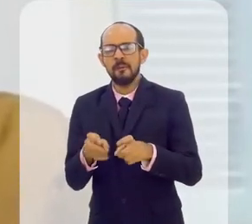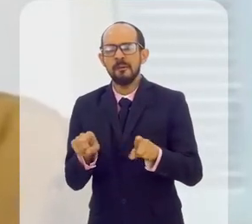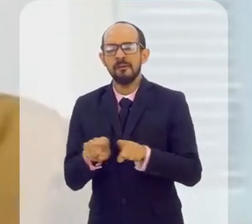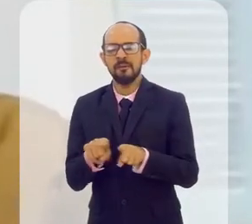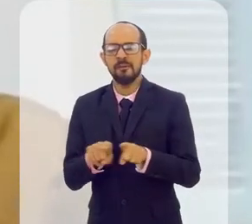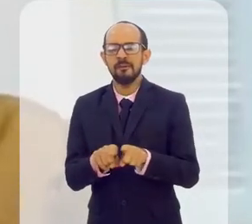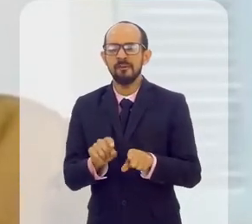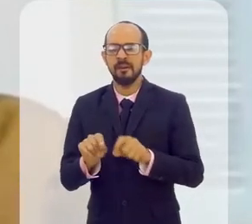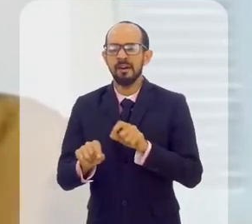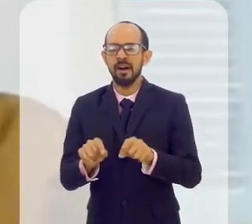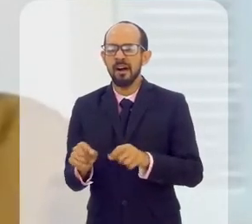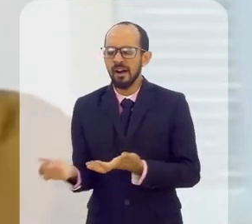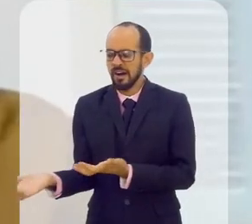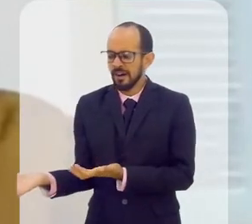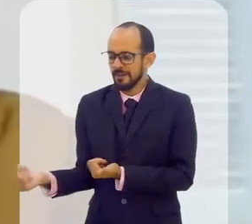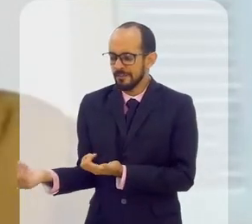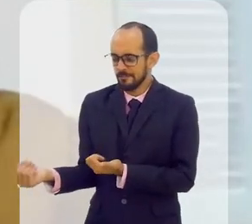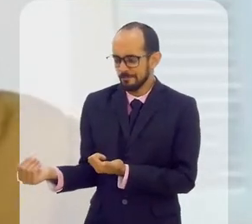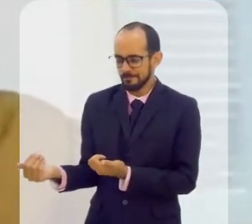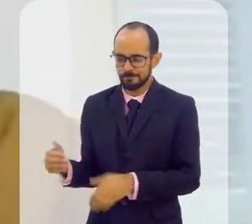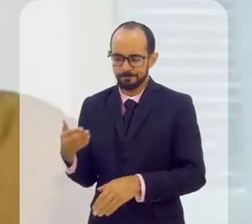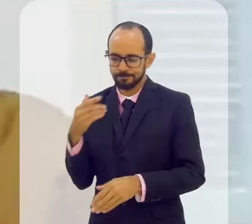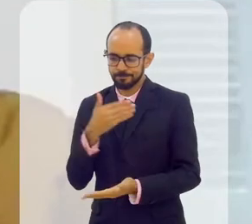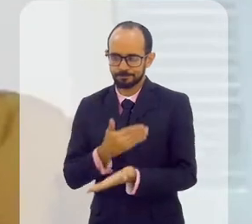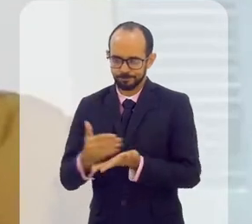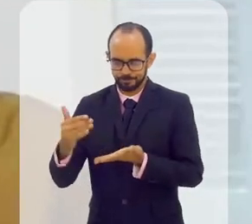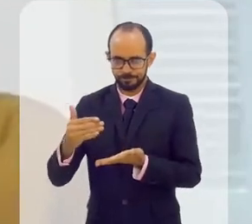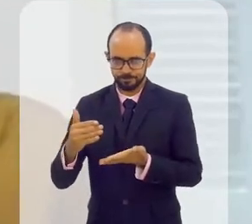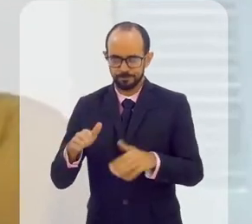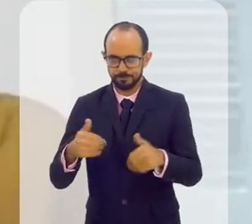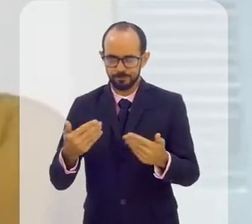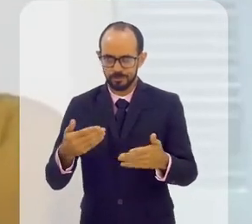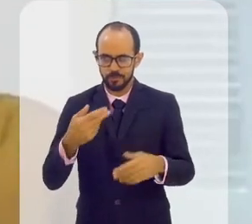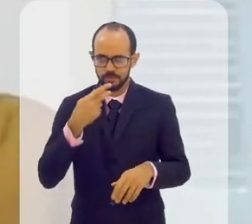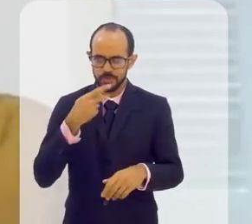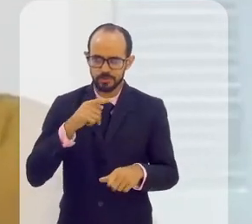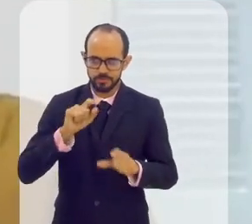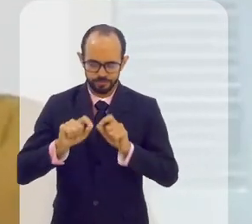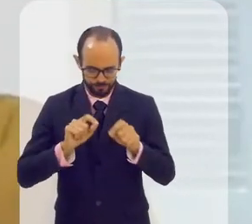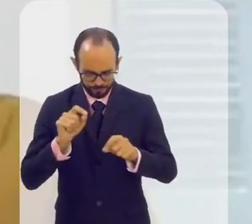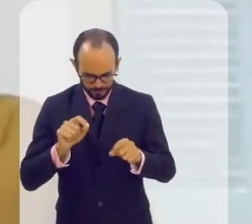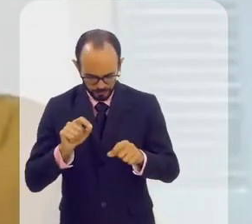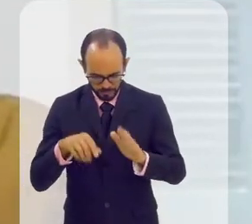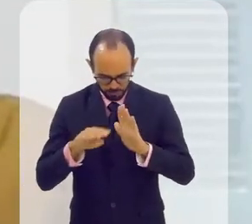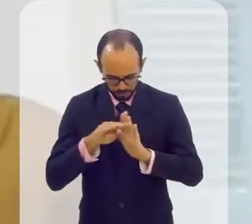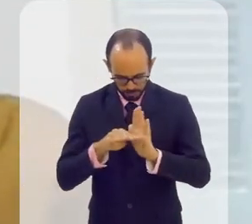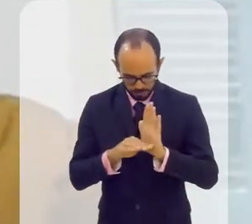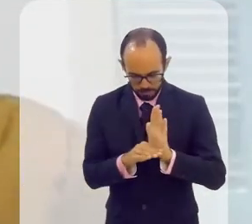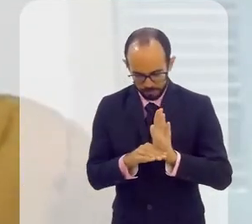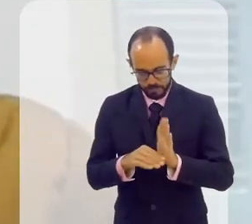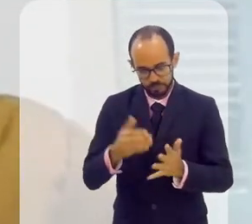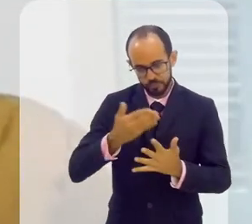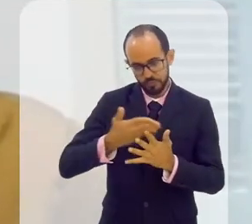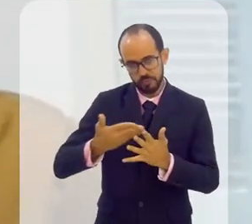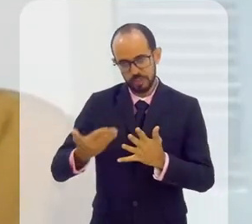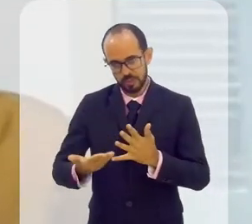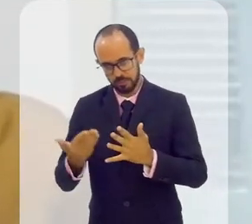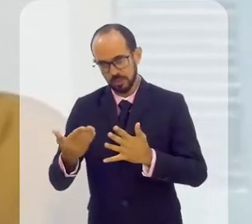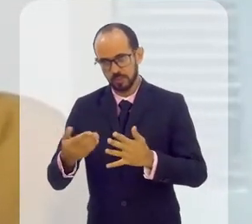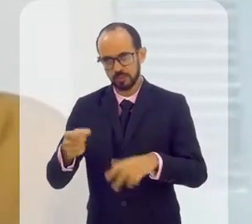condições desse jovem para ingressar. Então, como eu falei assim, acho que programas de financiamento,